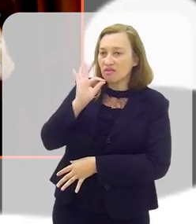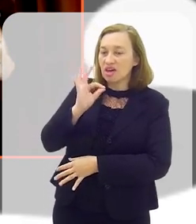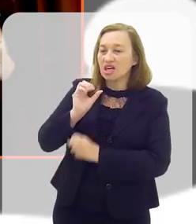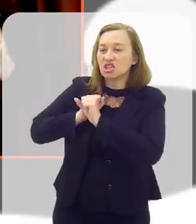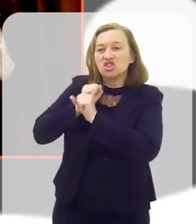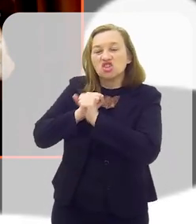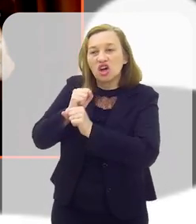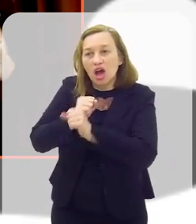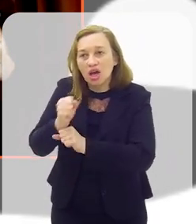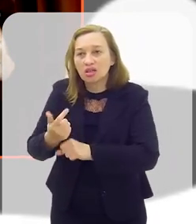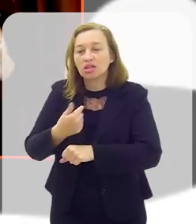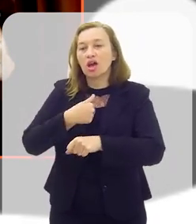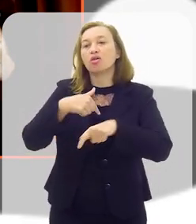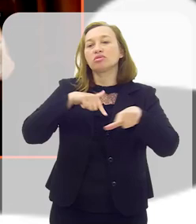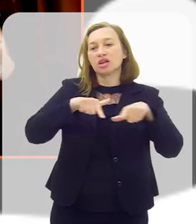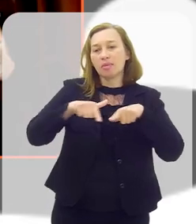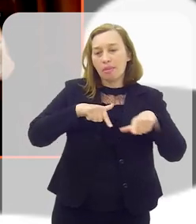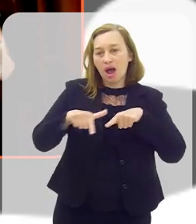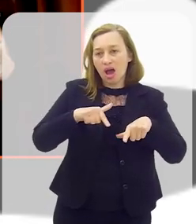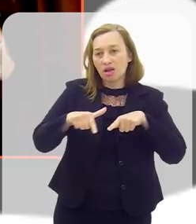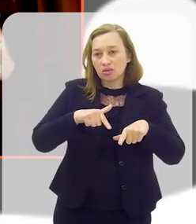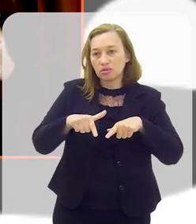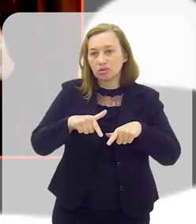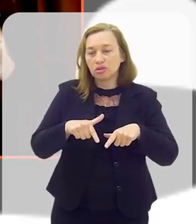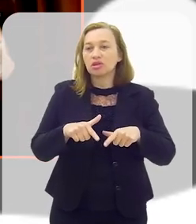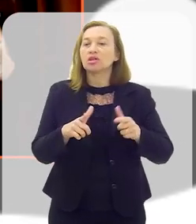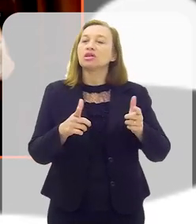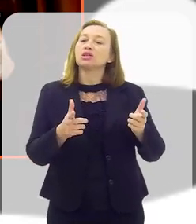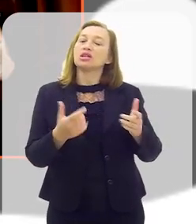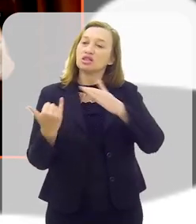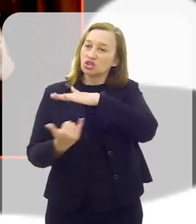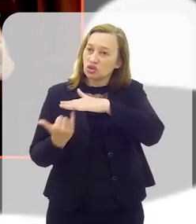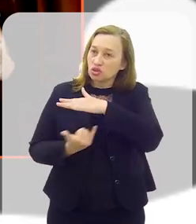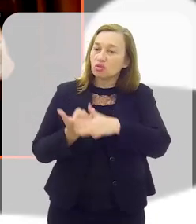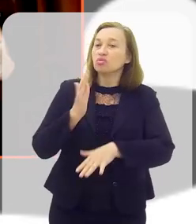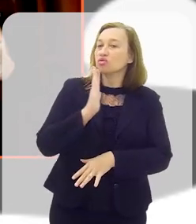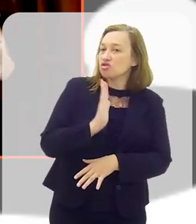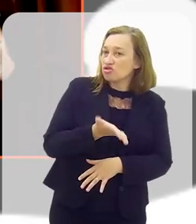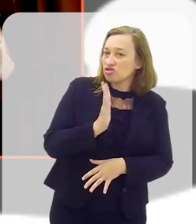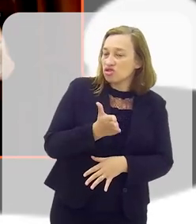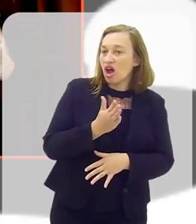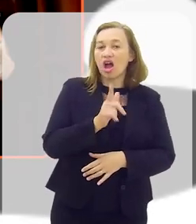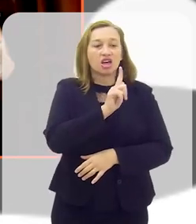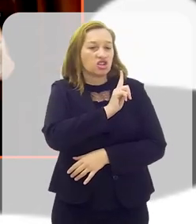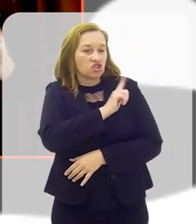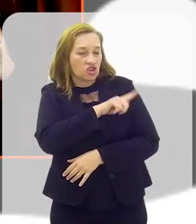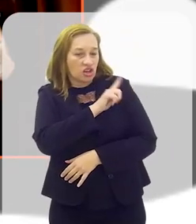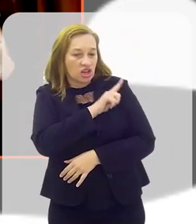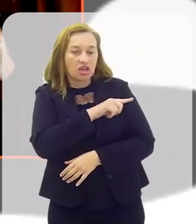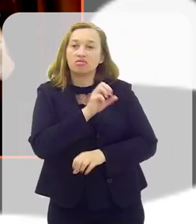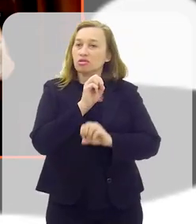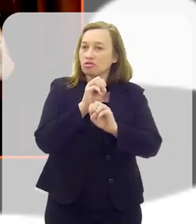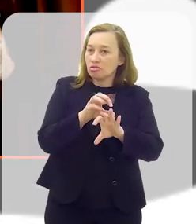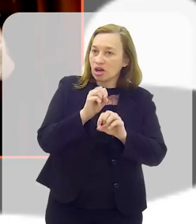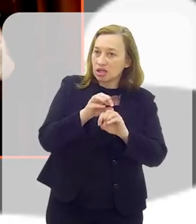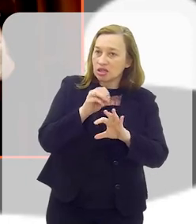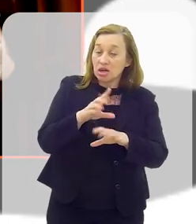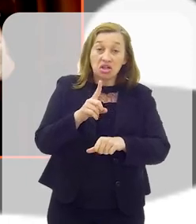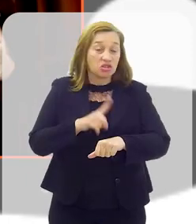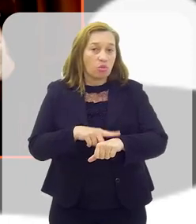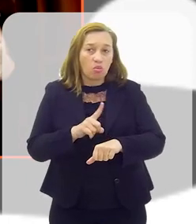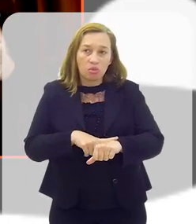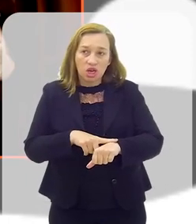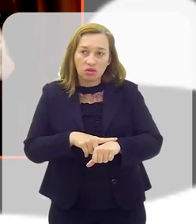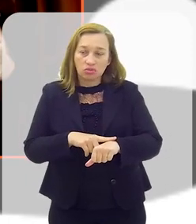Durante muito tempo eu tive função executiva nesse instituto, eu já fui superintendente, já fui gerente de educação. nesse